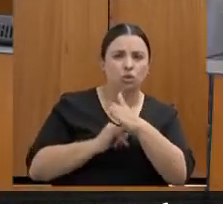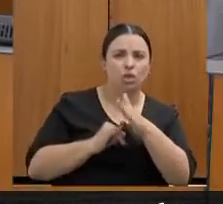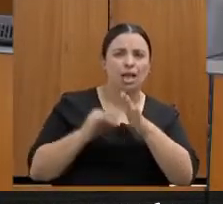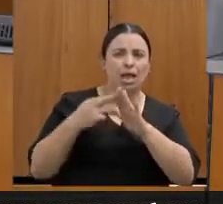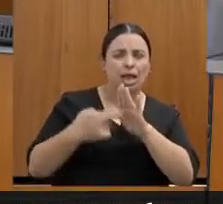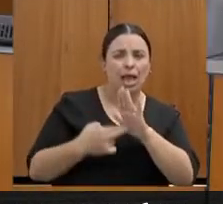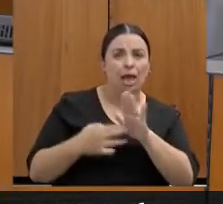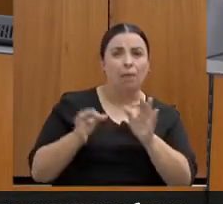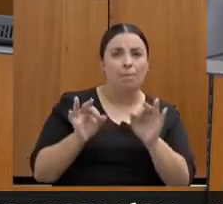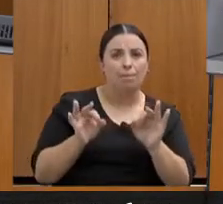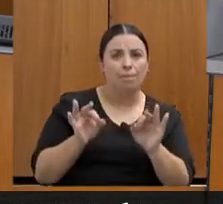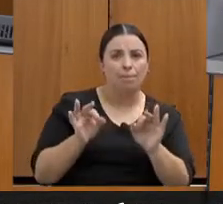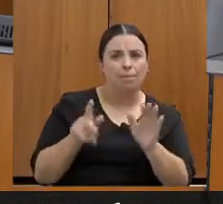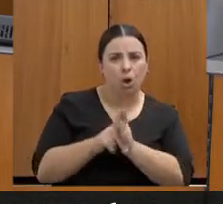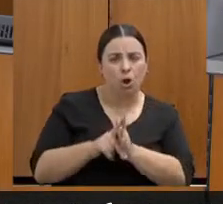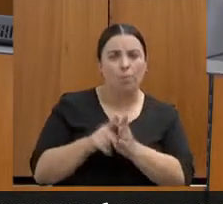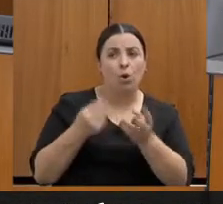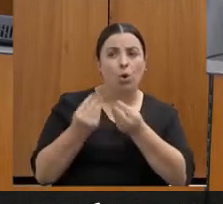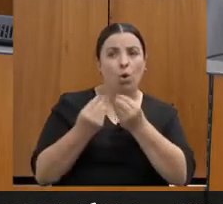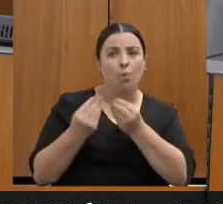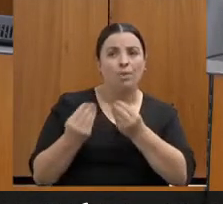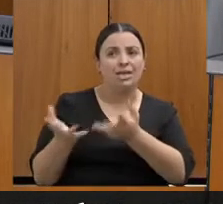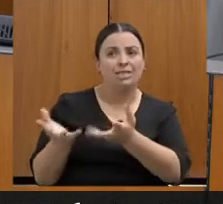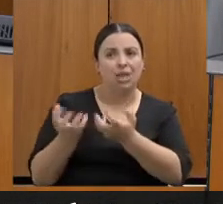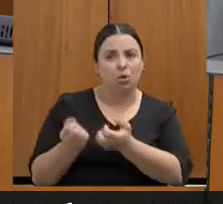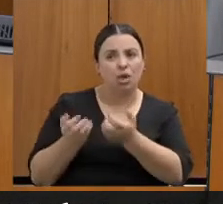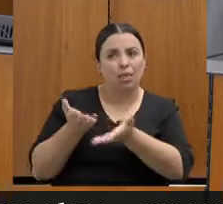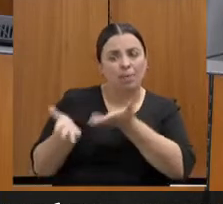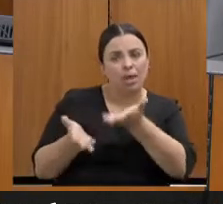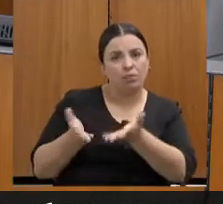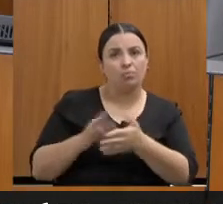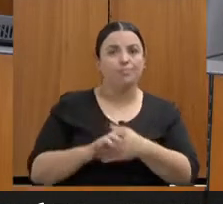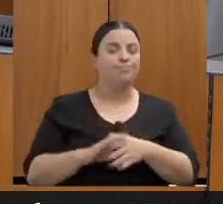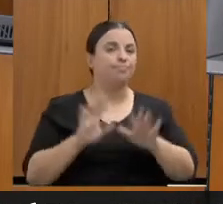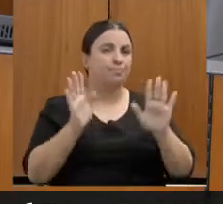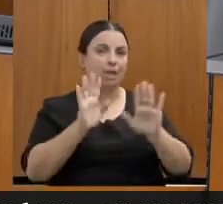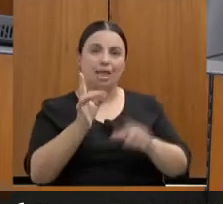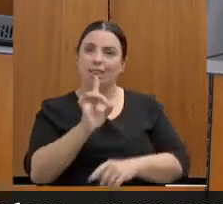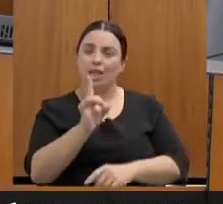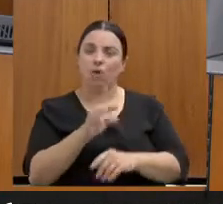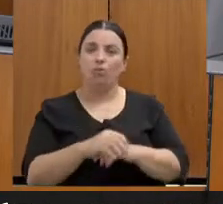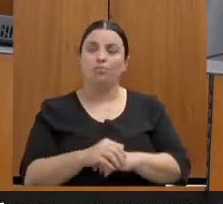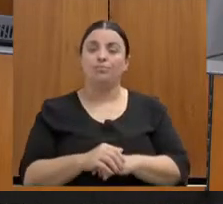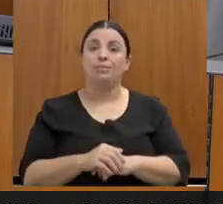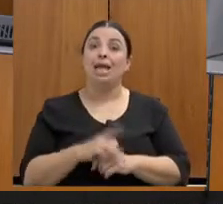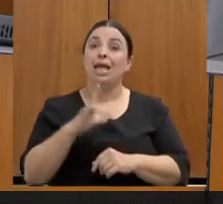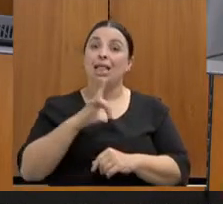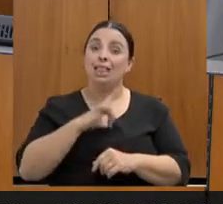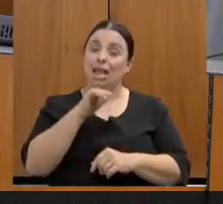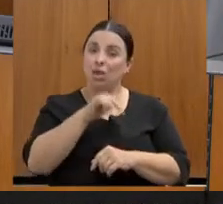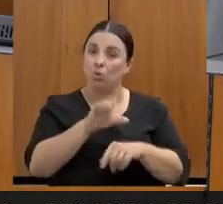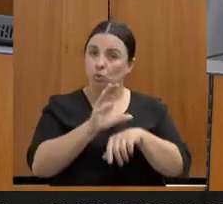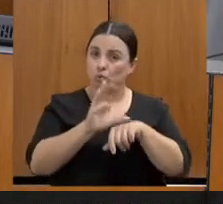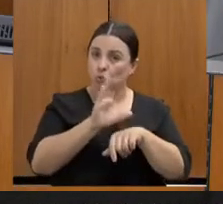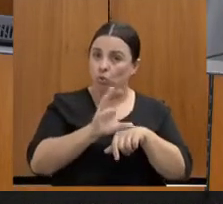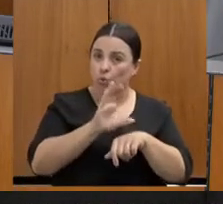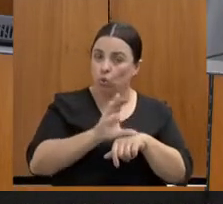Não. Nós temos, nesses cursos que estou conversando com a senhora, nós temos uma orientação. Mas,